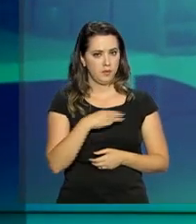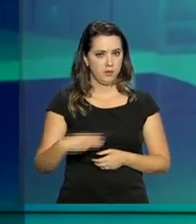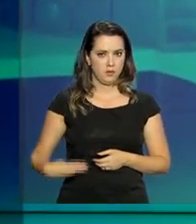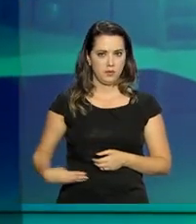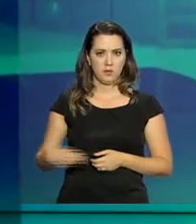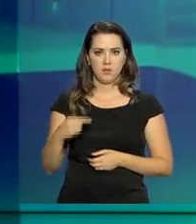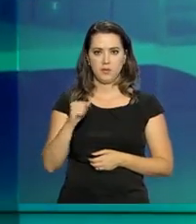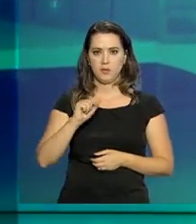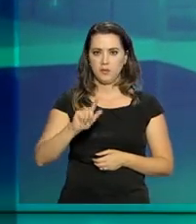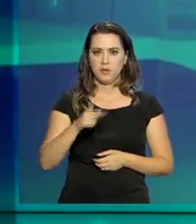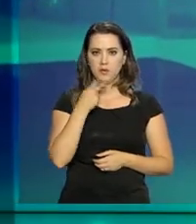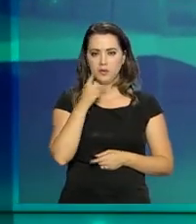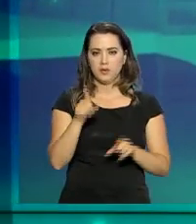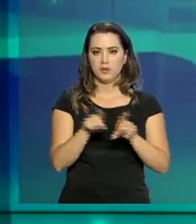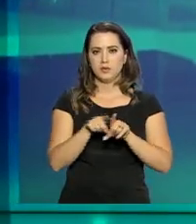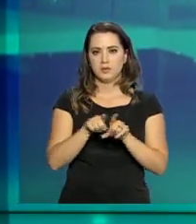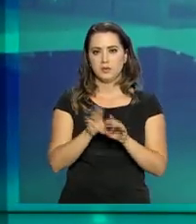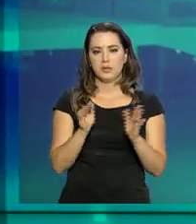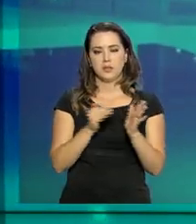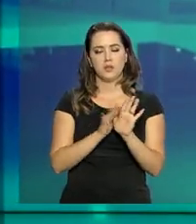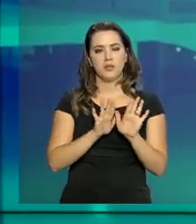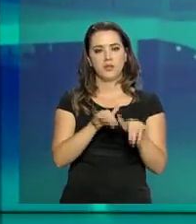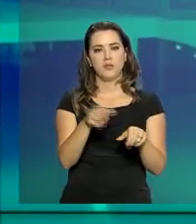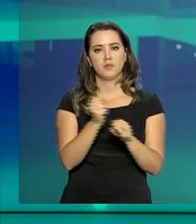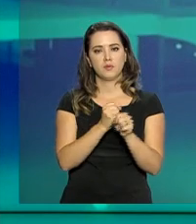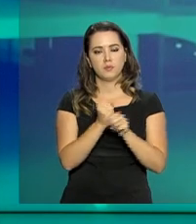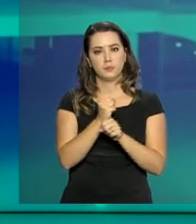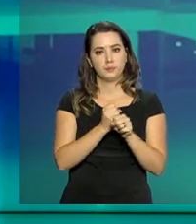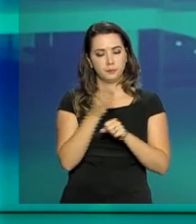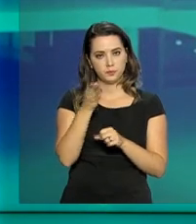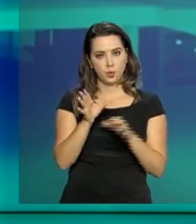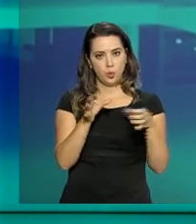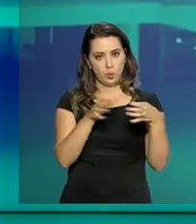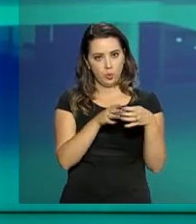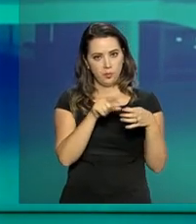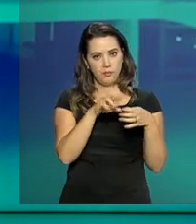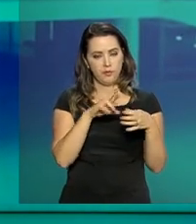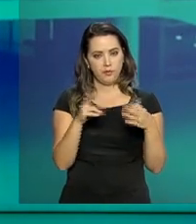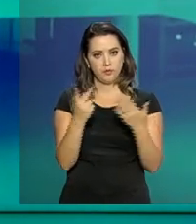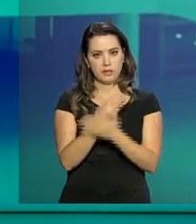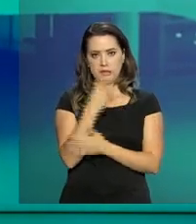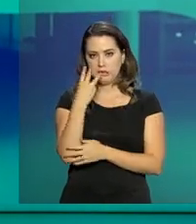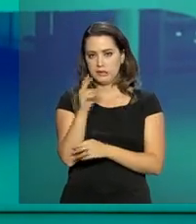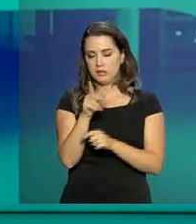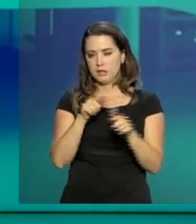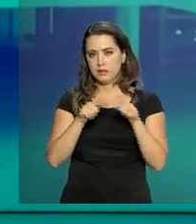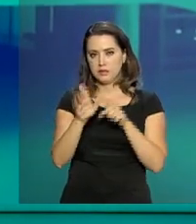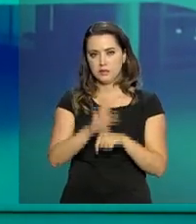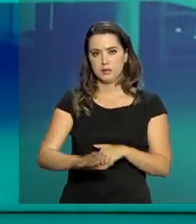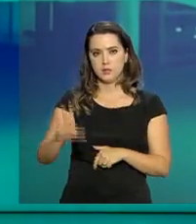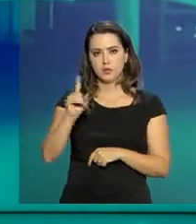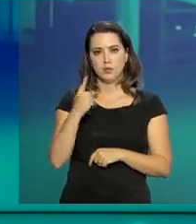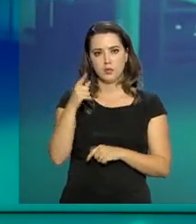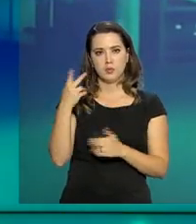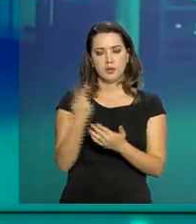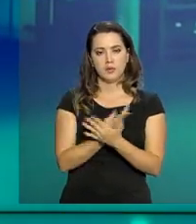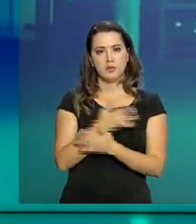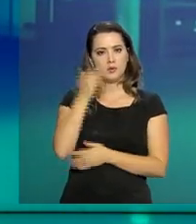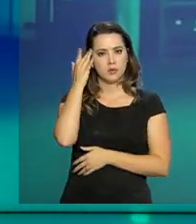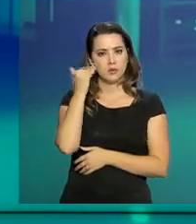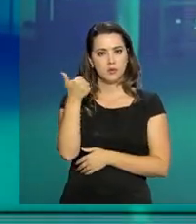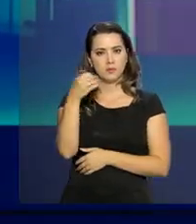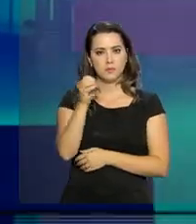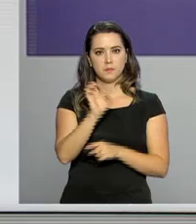Raul Jugman disse também que até o fim do ano o SUSP vai realizar mais três operações nacionais. Uma delas vai ocorrer